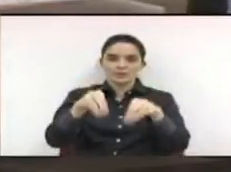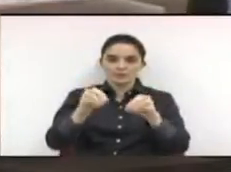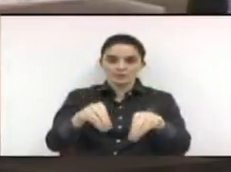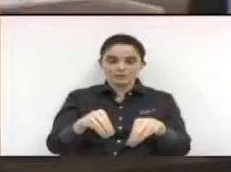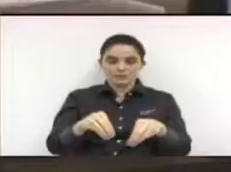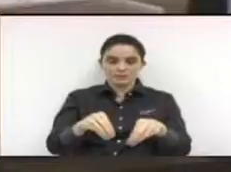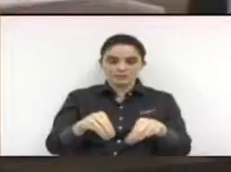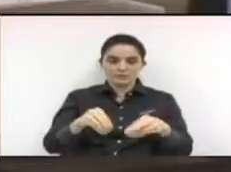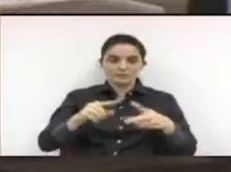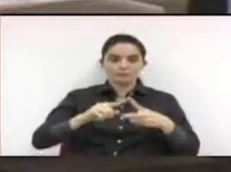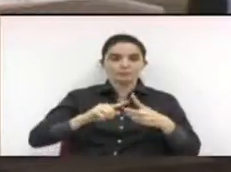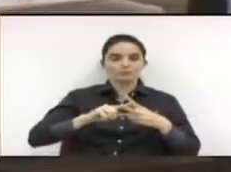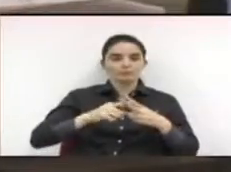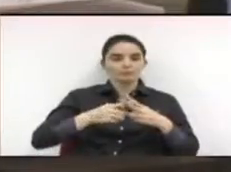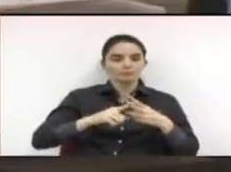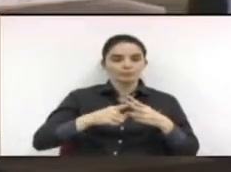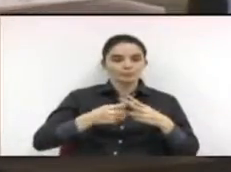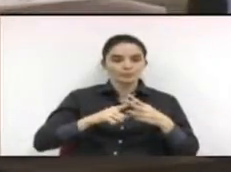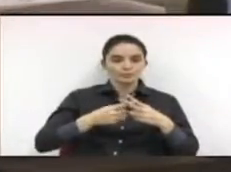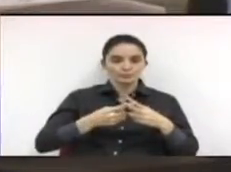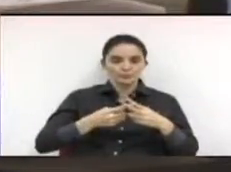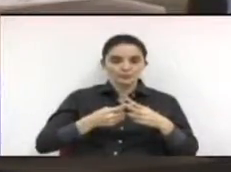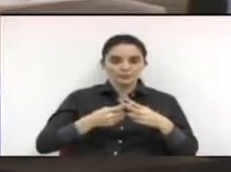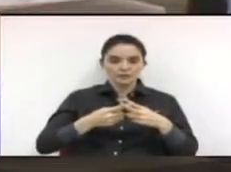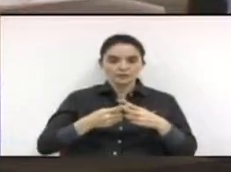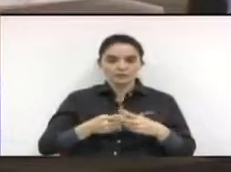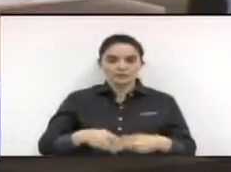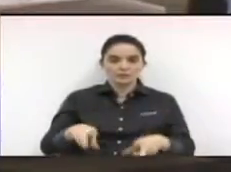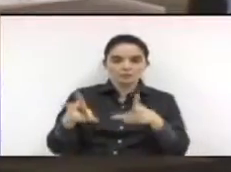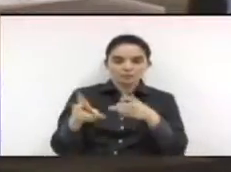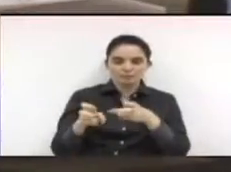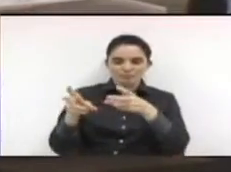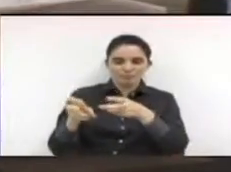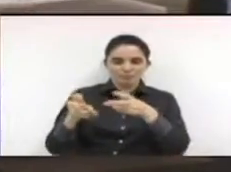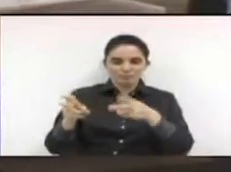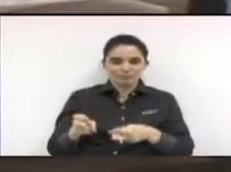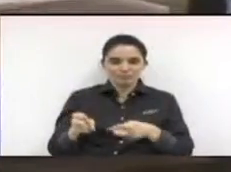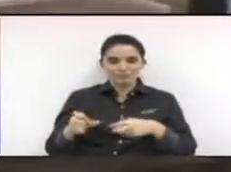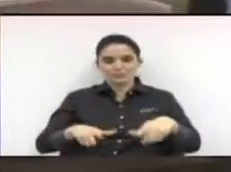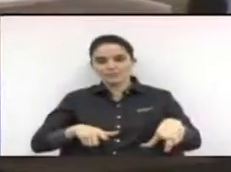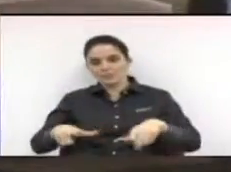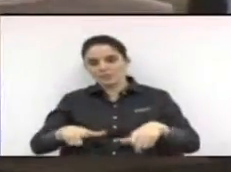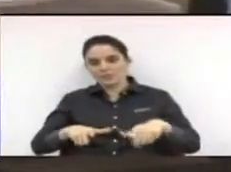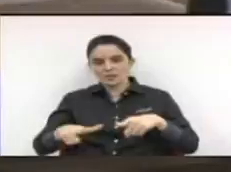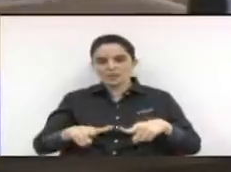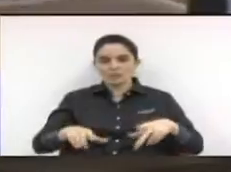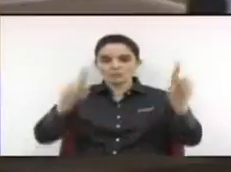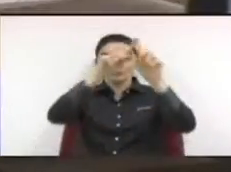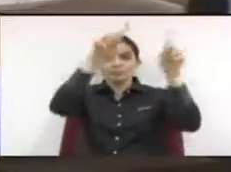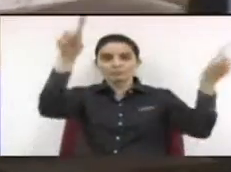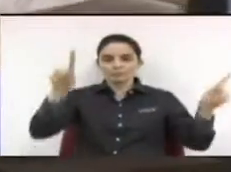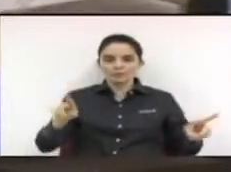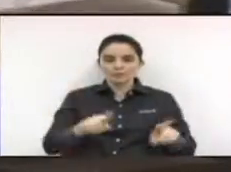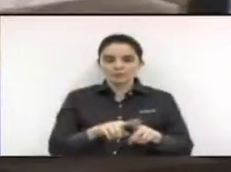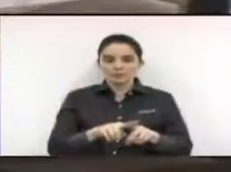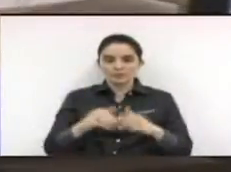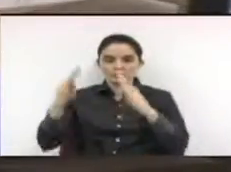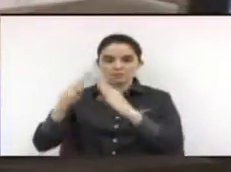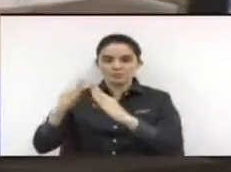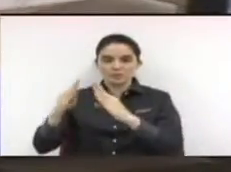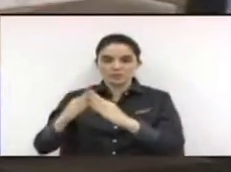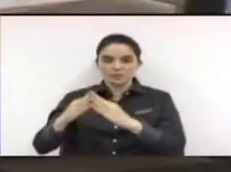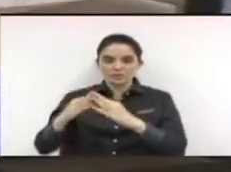sobre a concessão de instalação, manutenção e exploração de serviços de publicidade